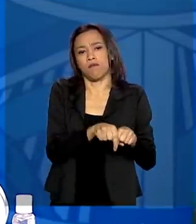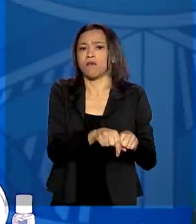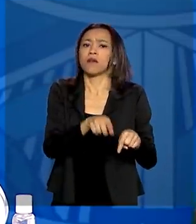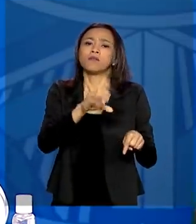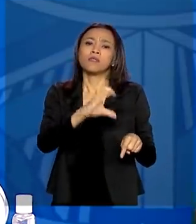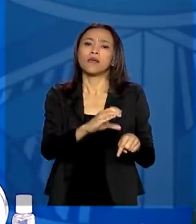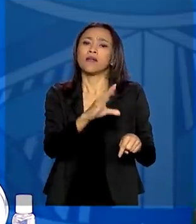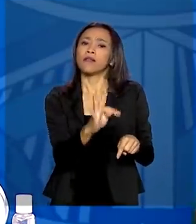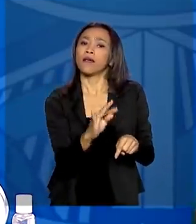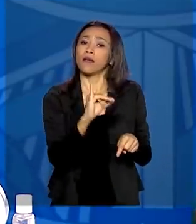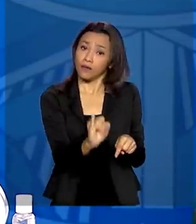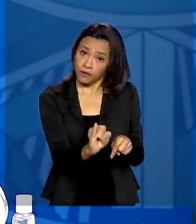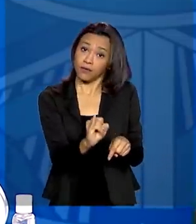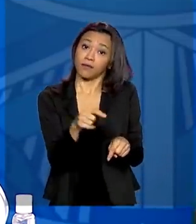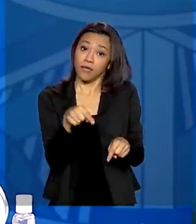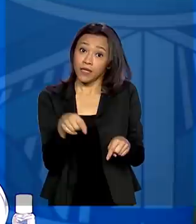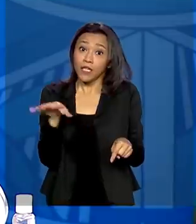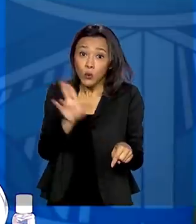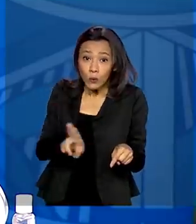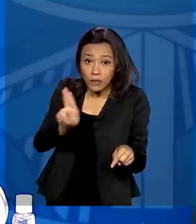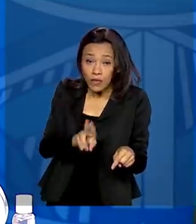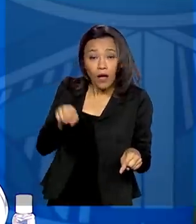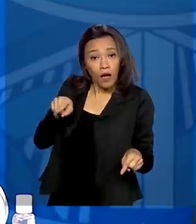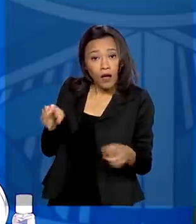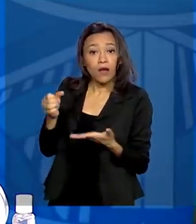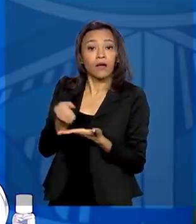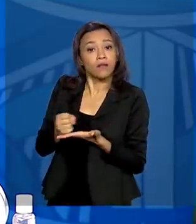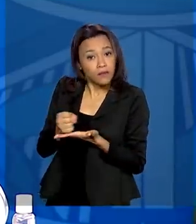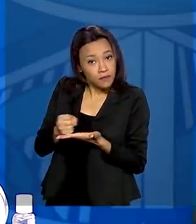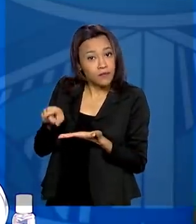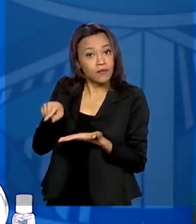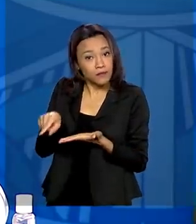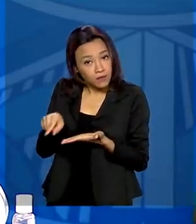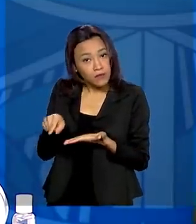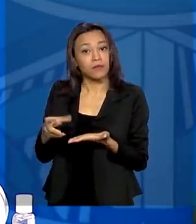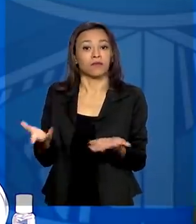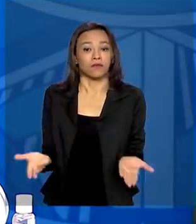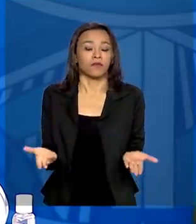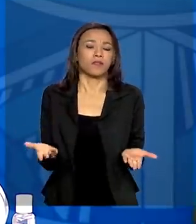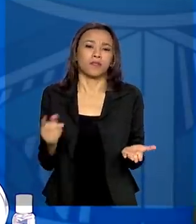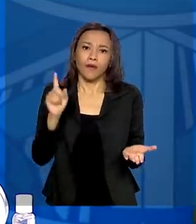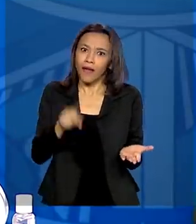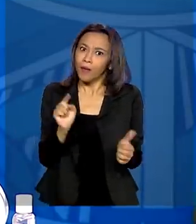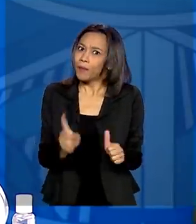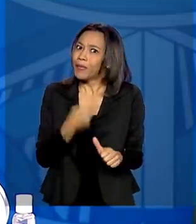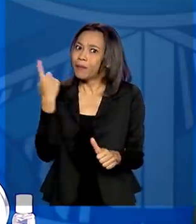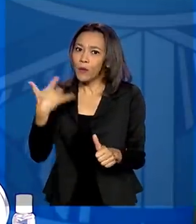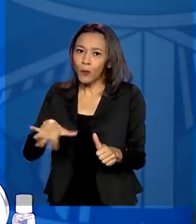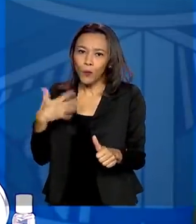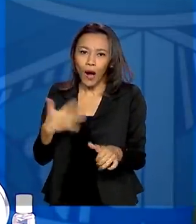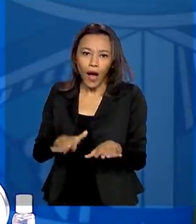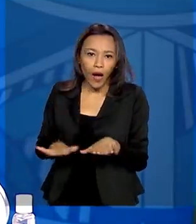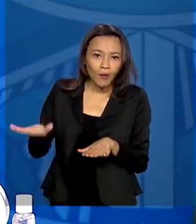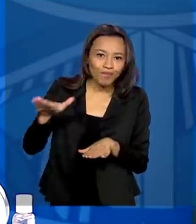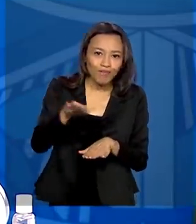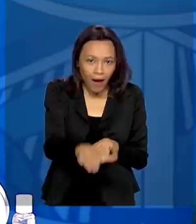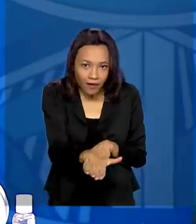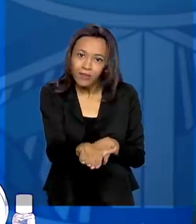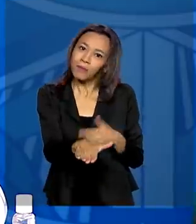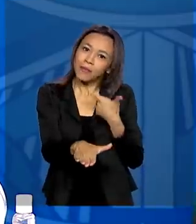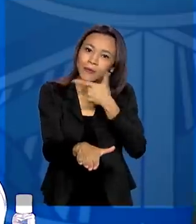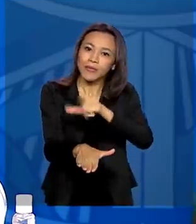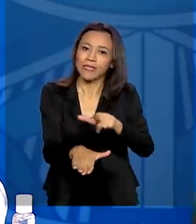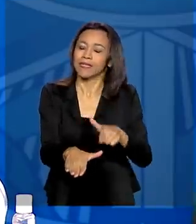pacientes que usaram, independente da associação com qual antibiótico. É um primeiro passo, um primeiro paper que vem